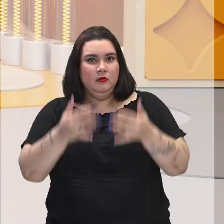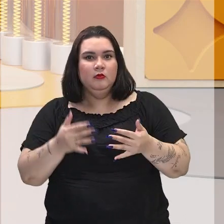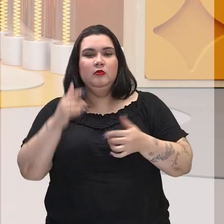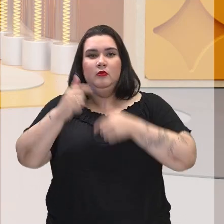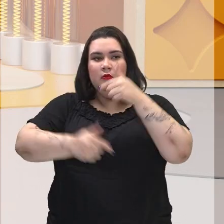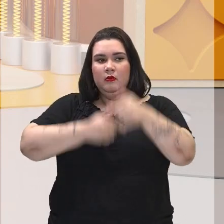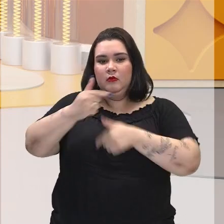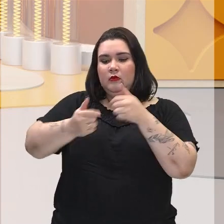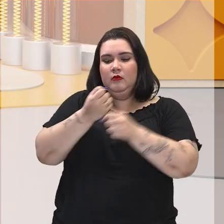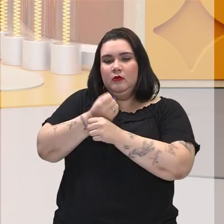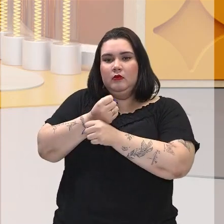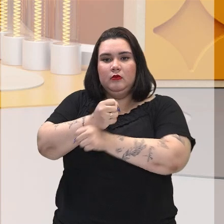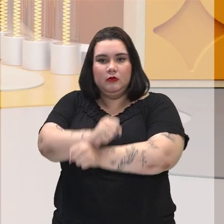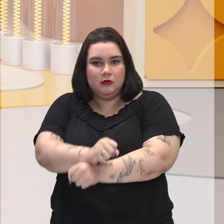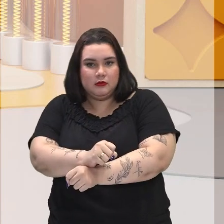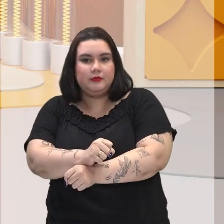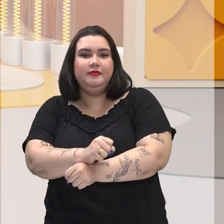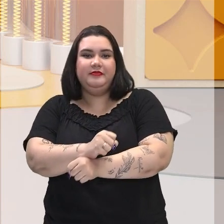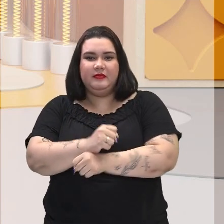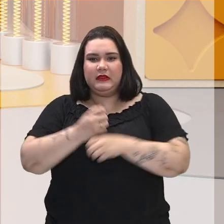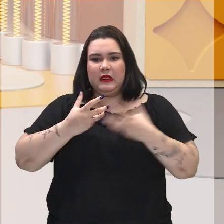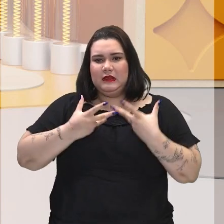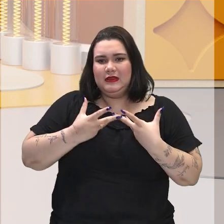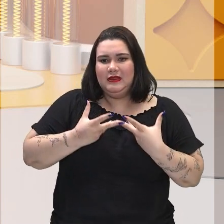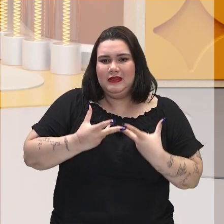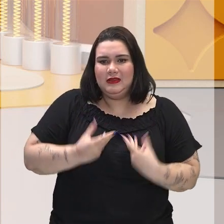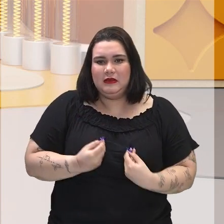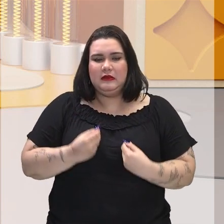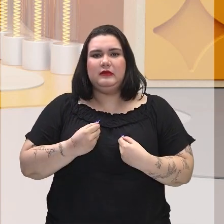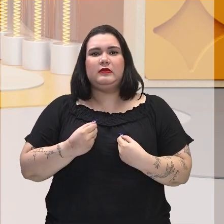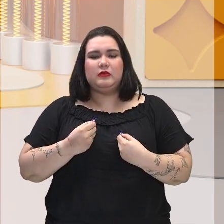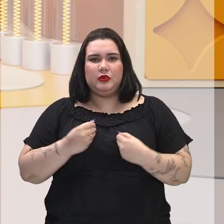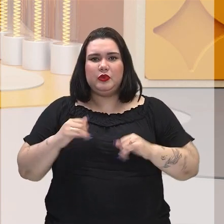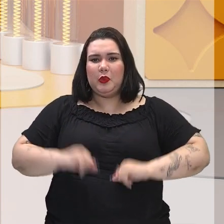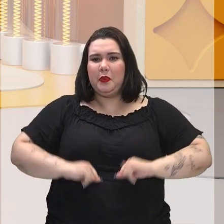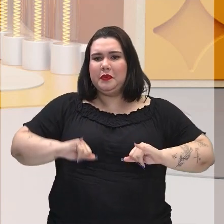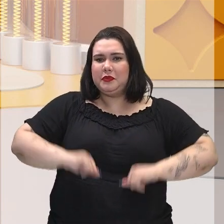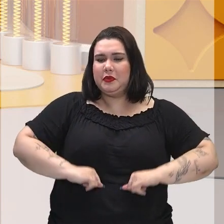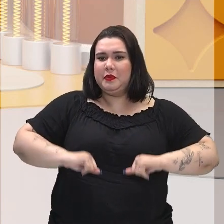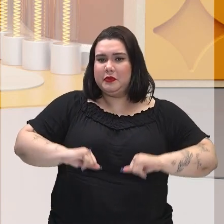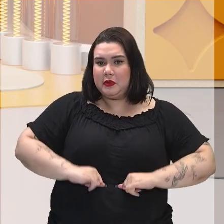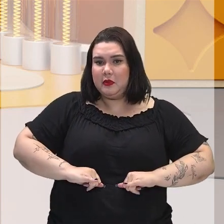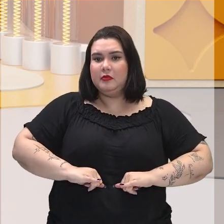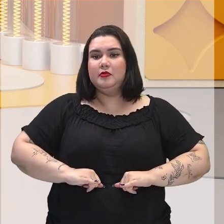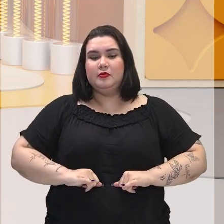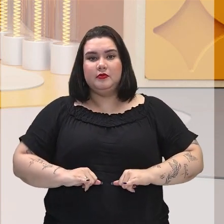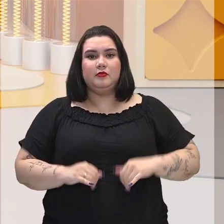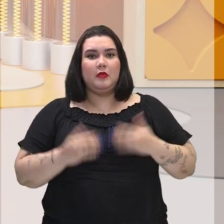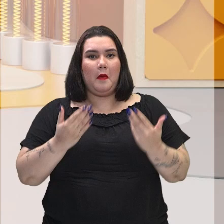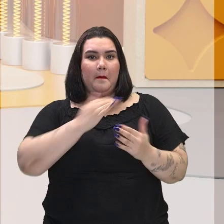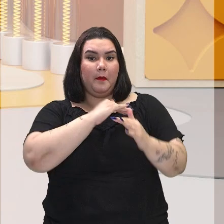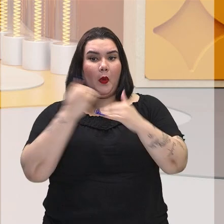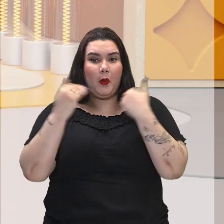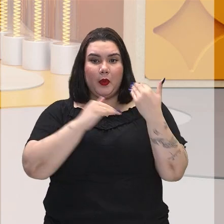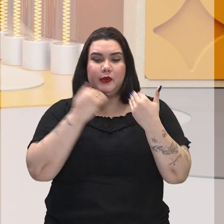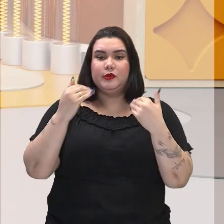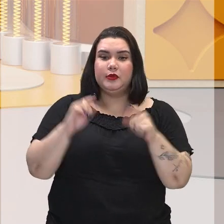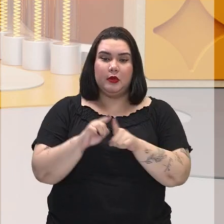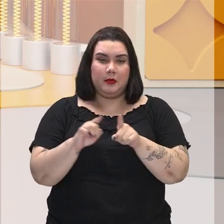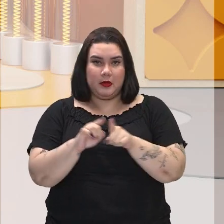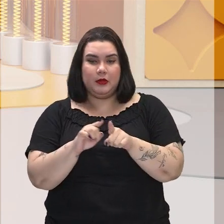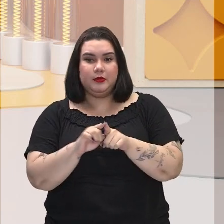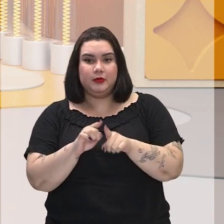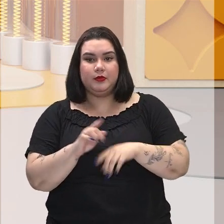extenso, cansativo e que, claro, destruía não só a alma, como também o corpo das pessoas. Tá bom?